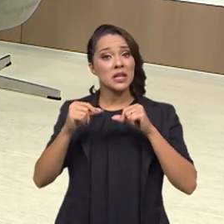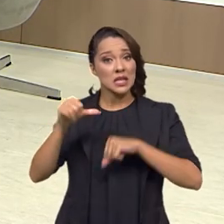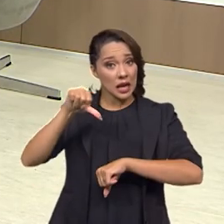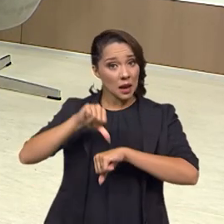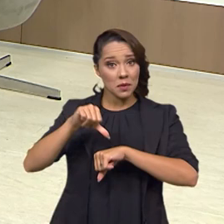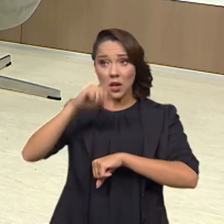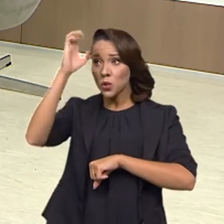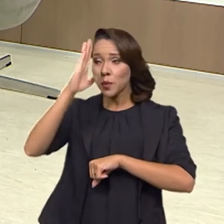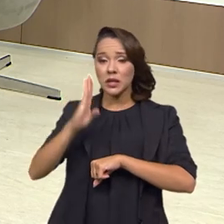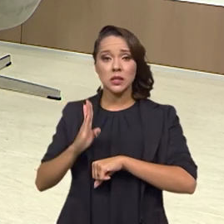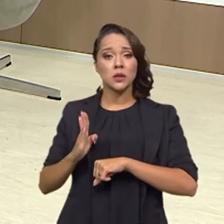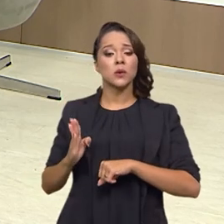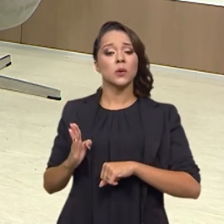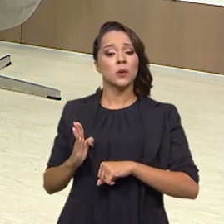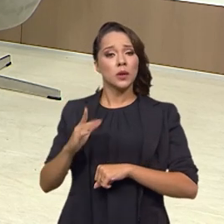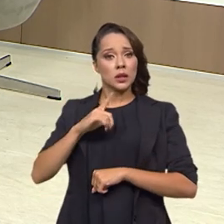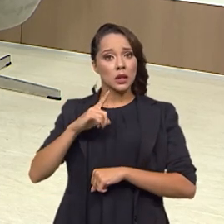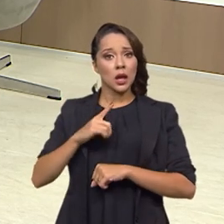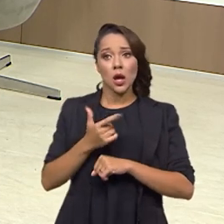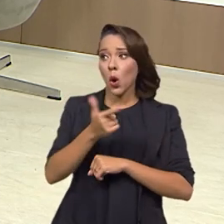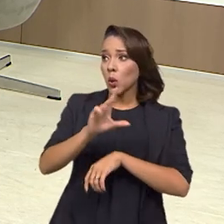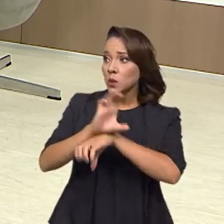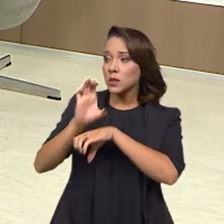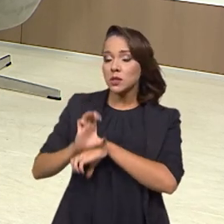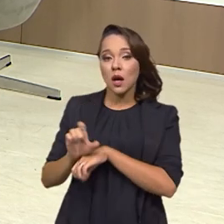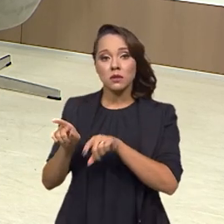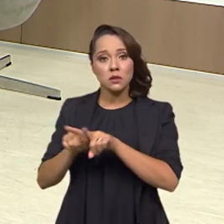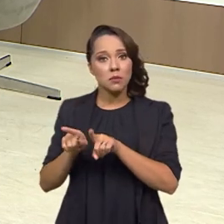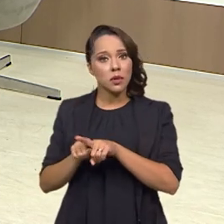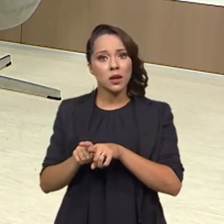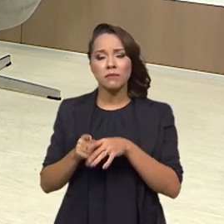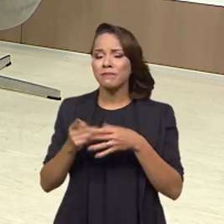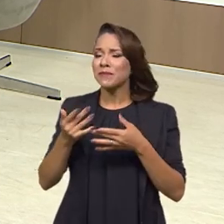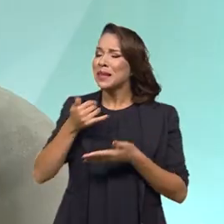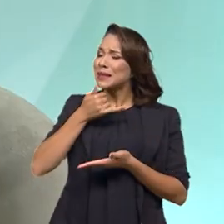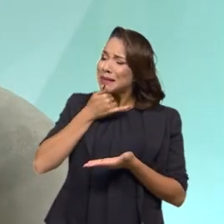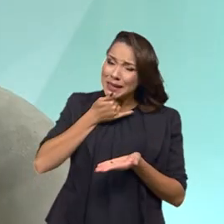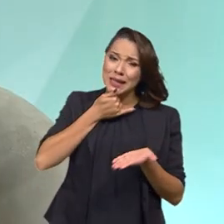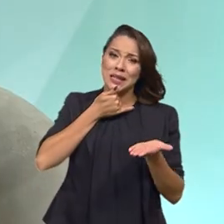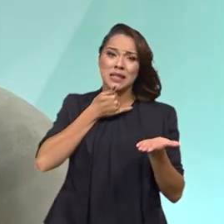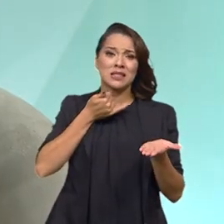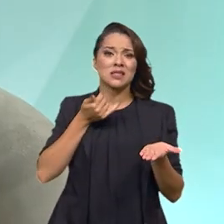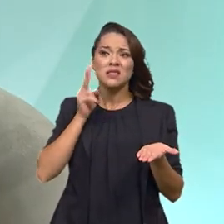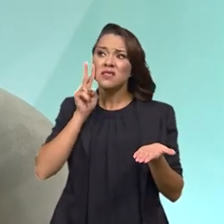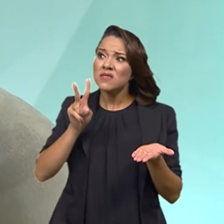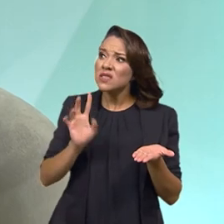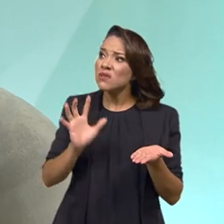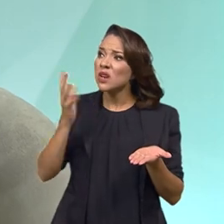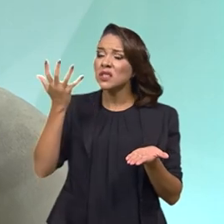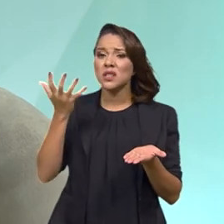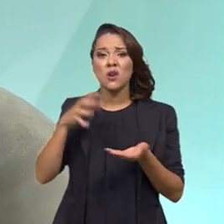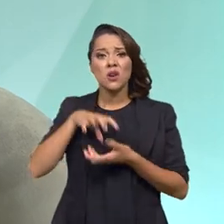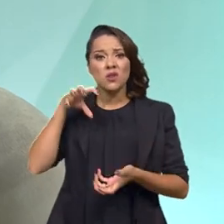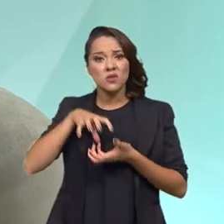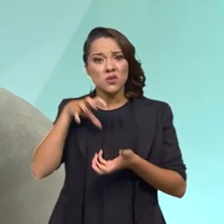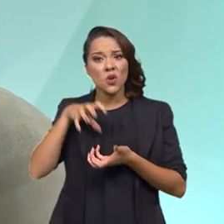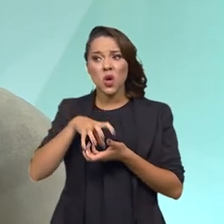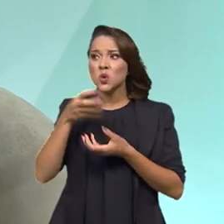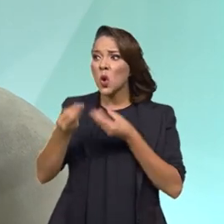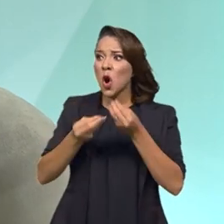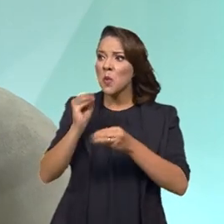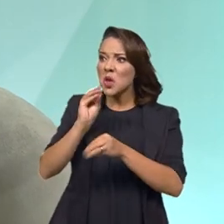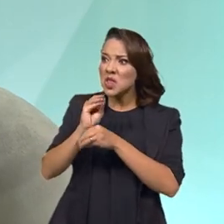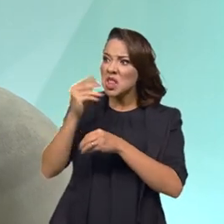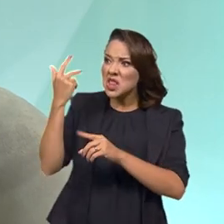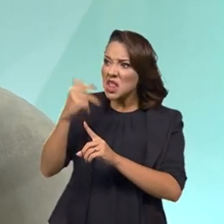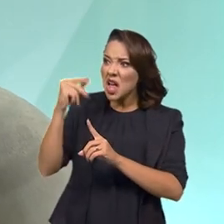da República, outros estados, isso é muito triste. A gente vê a situação que os idosos brasileiros estão sendo tratados.